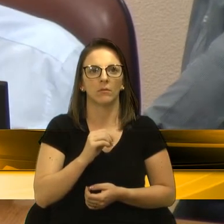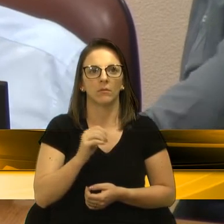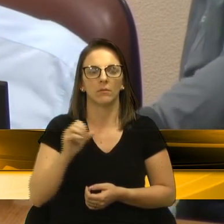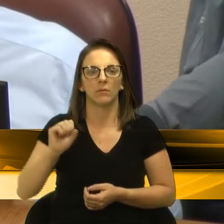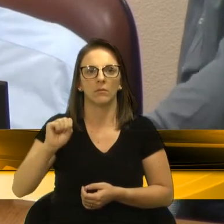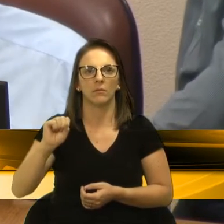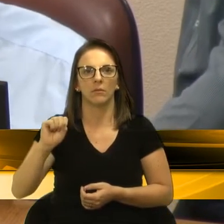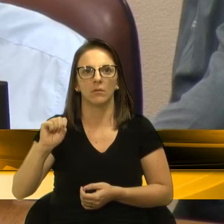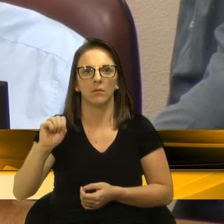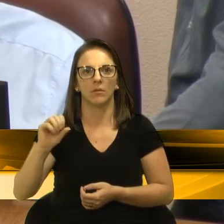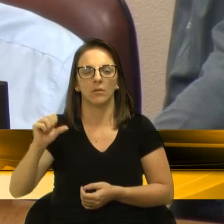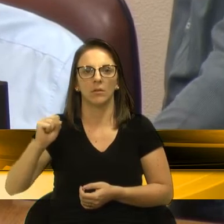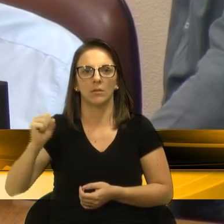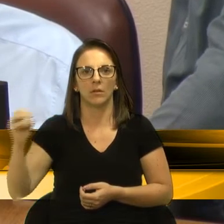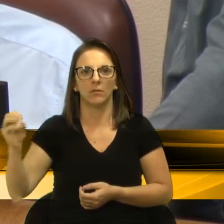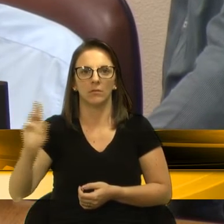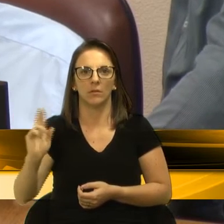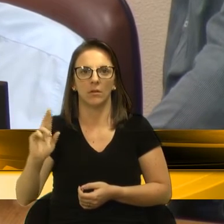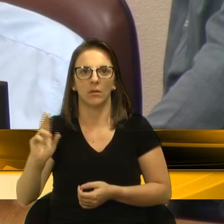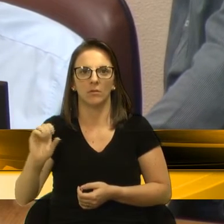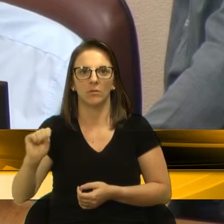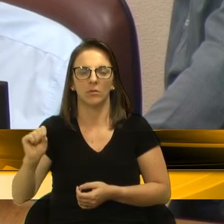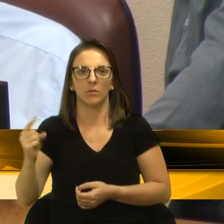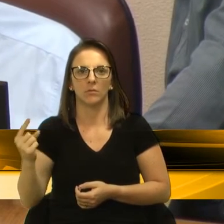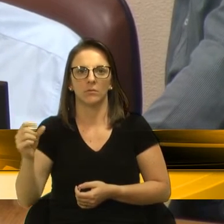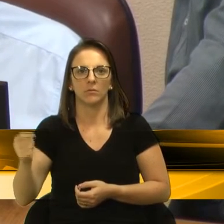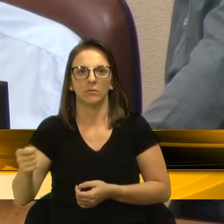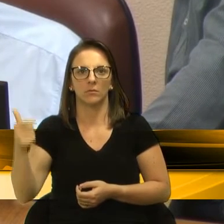reais e 91 centavos.